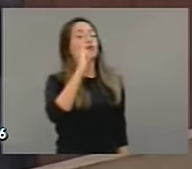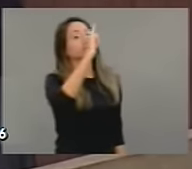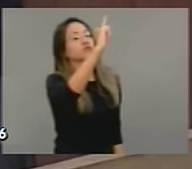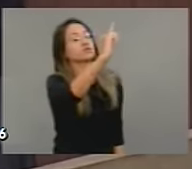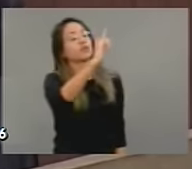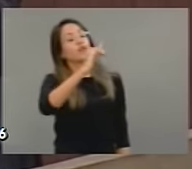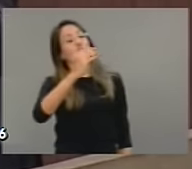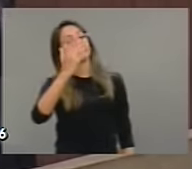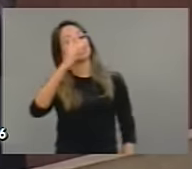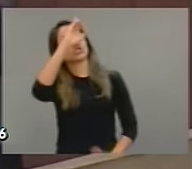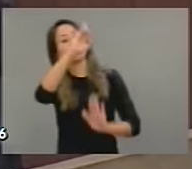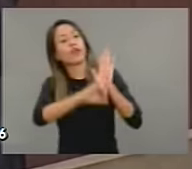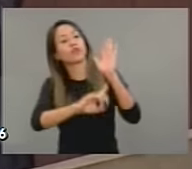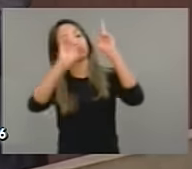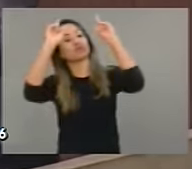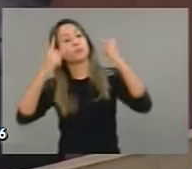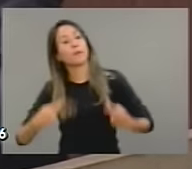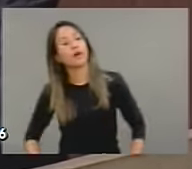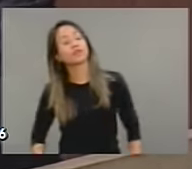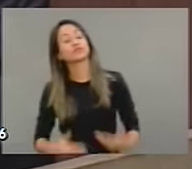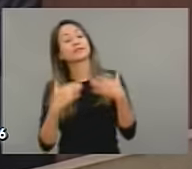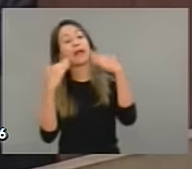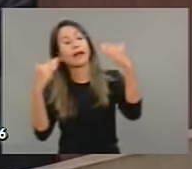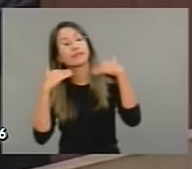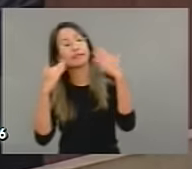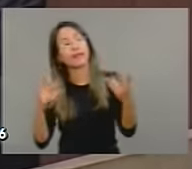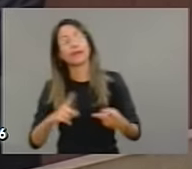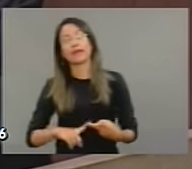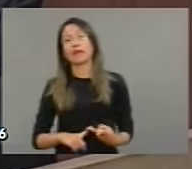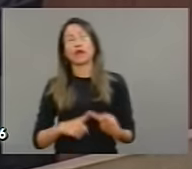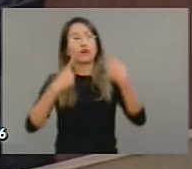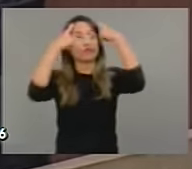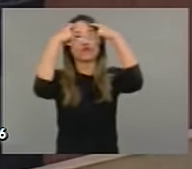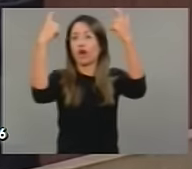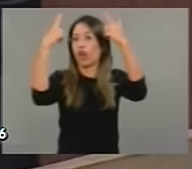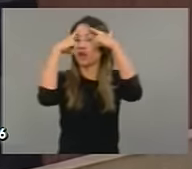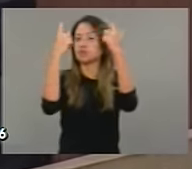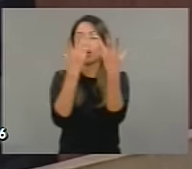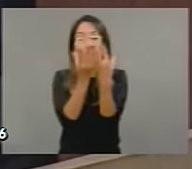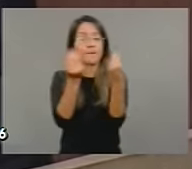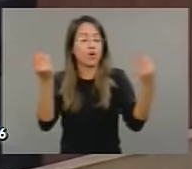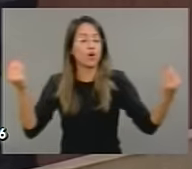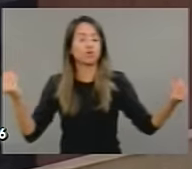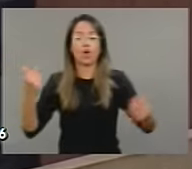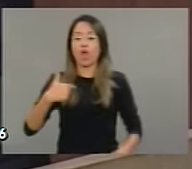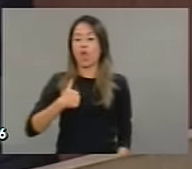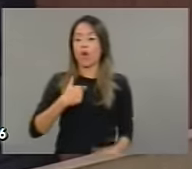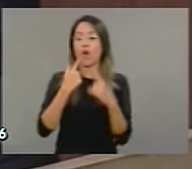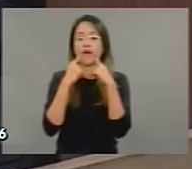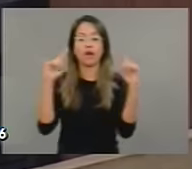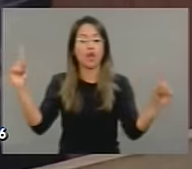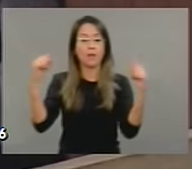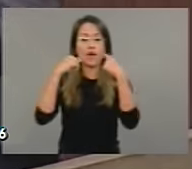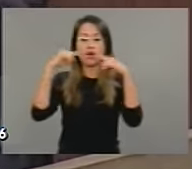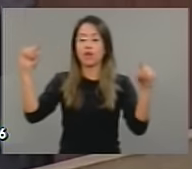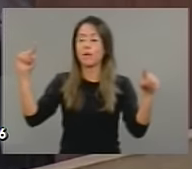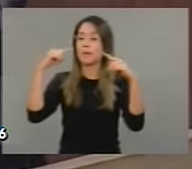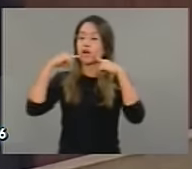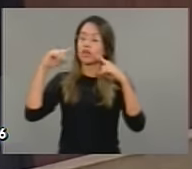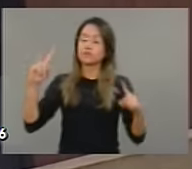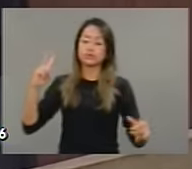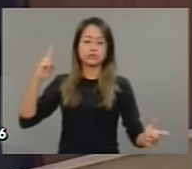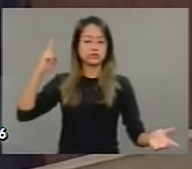vida, a uma vida digna, a uma vida sem violência, é um direito humano que nós, das organizações, militantes de direitos humanos,